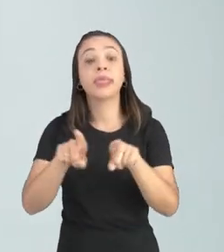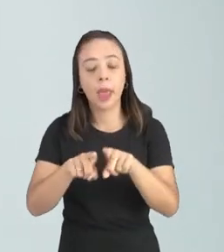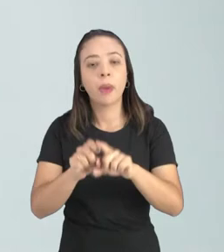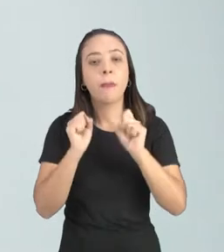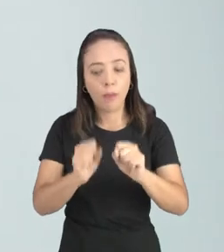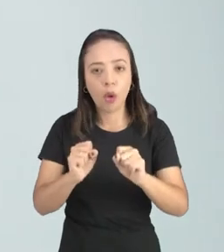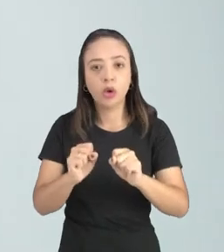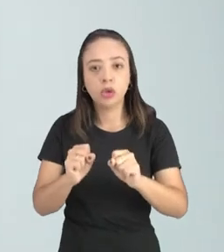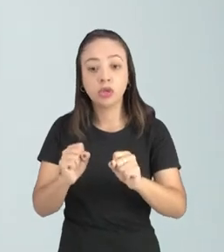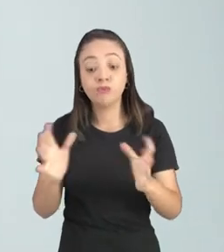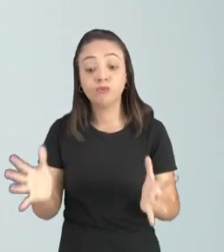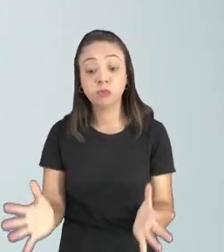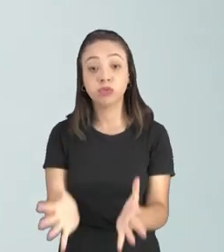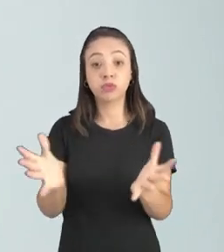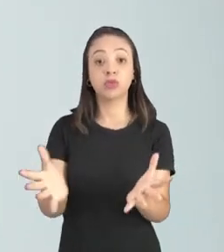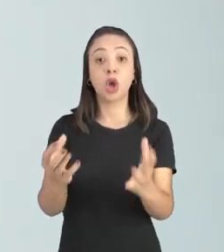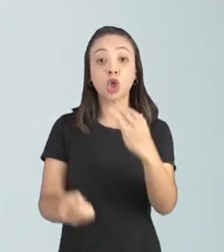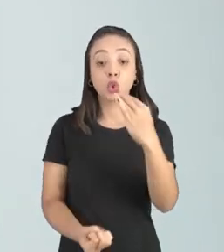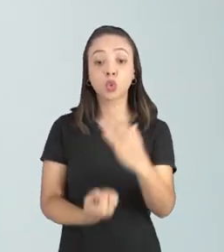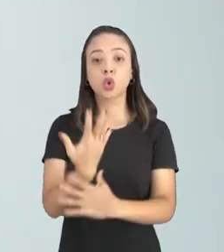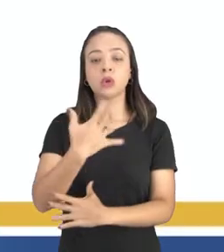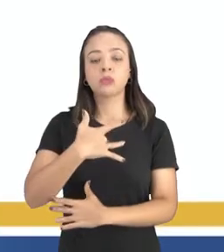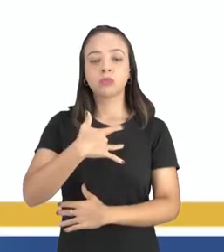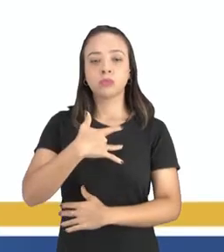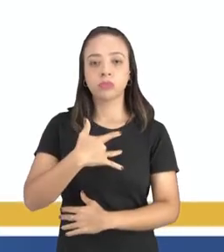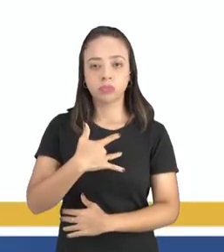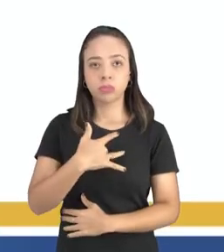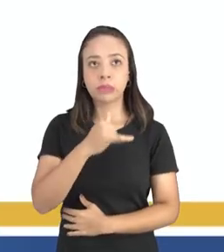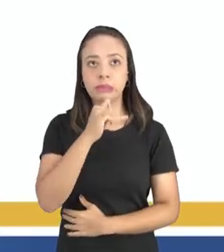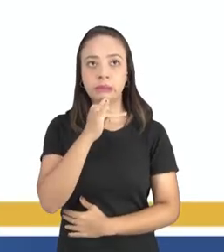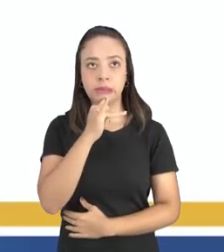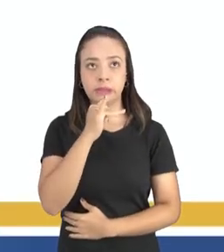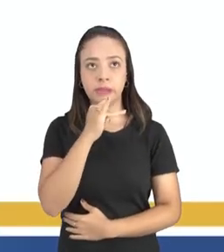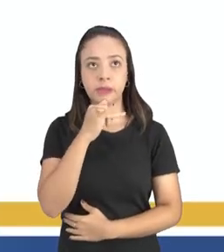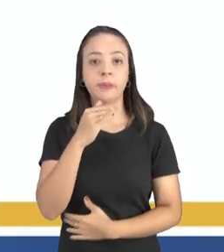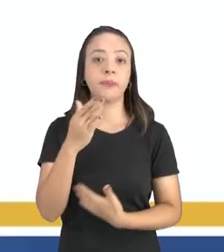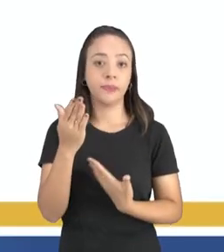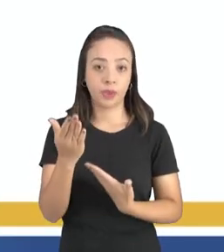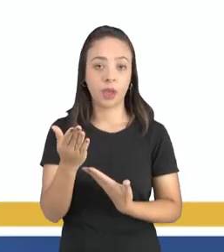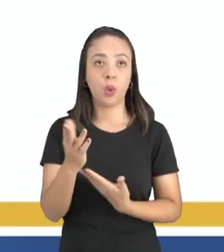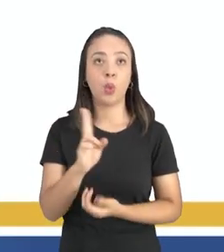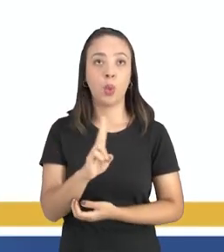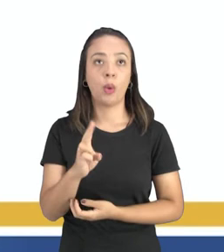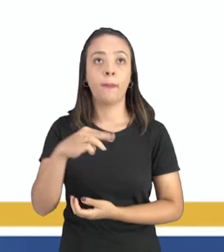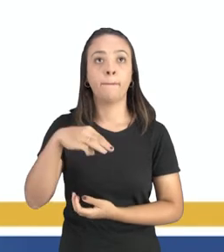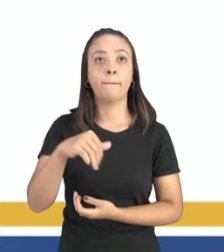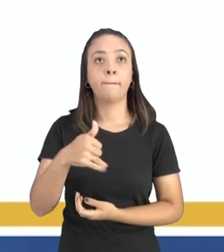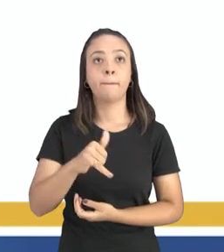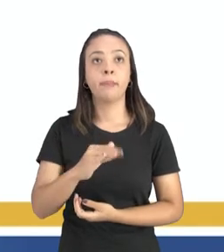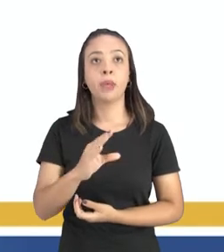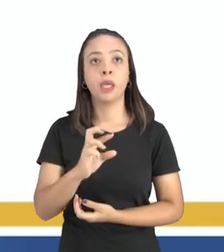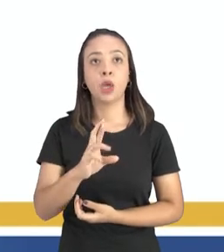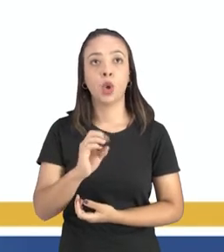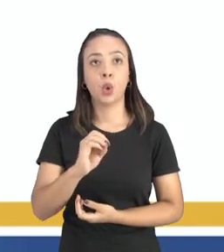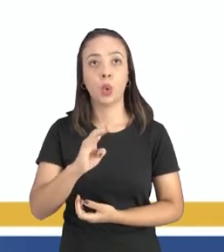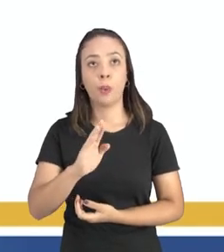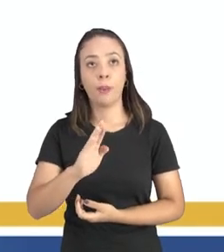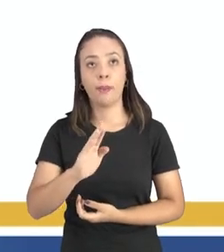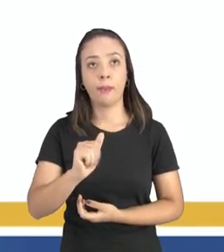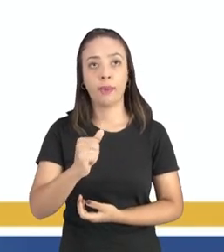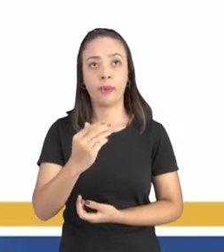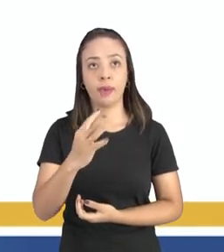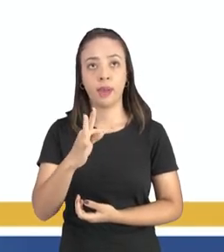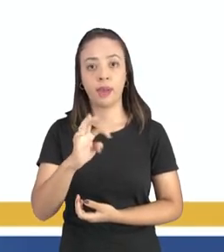causar a tuberculose temos a micro bactérias boves a micro bactérium